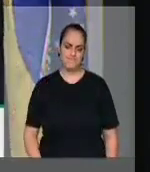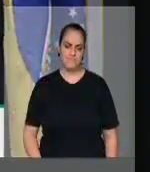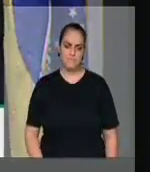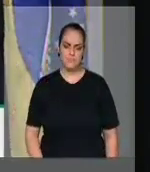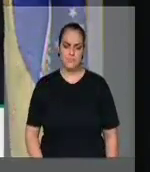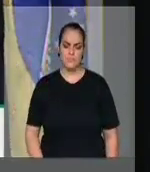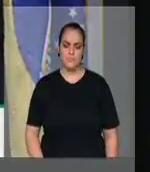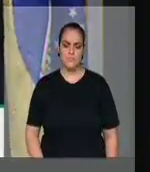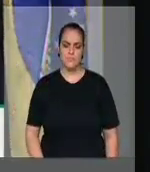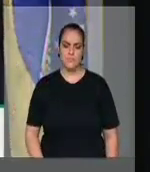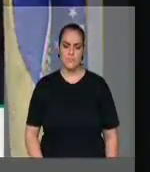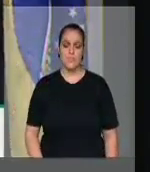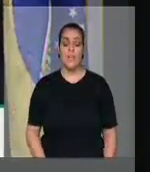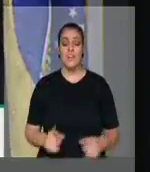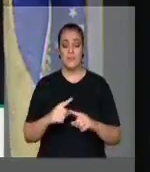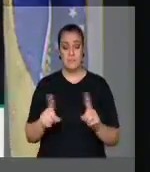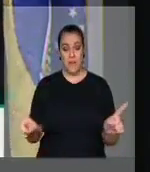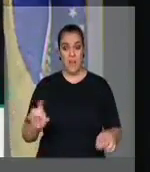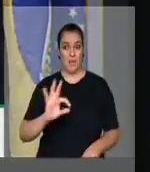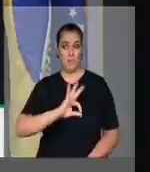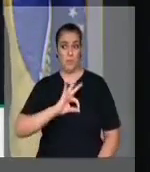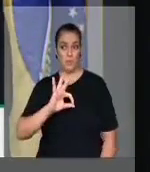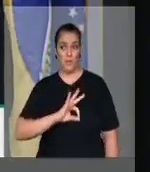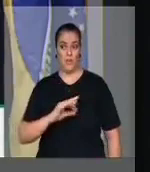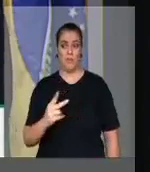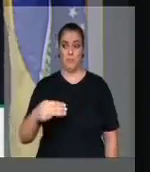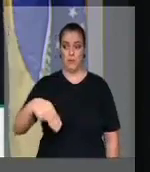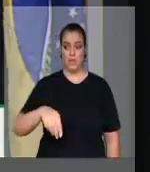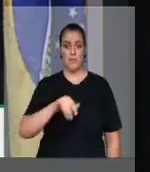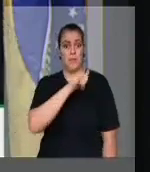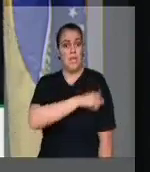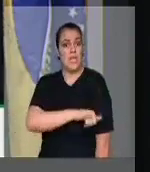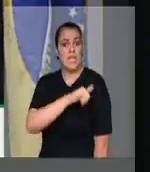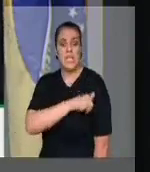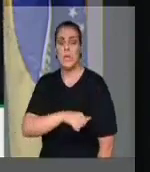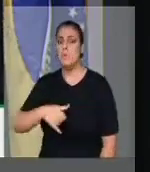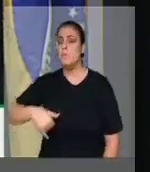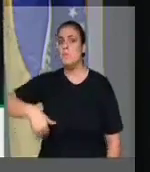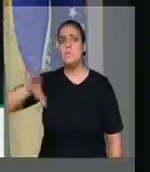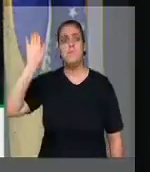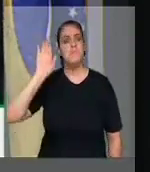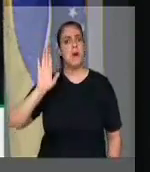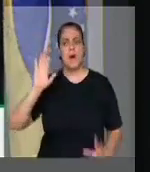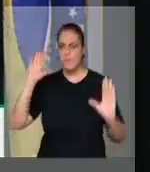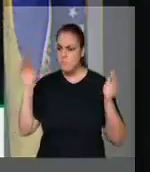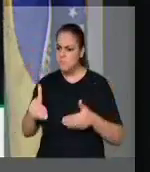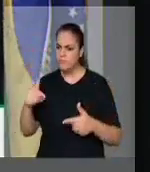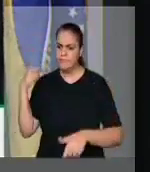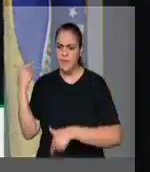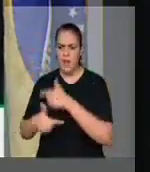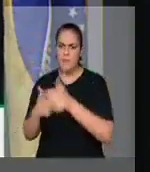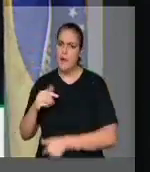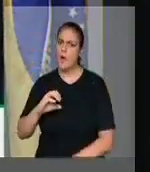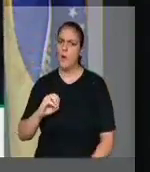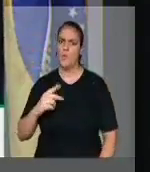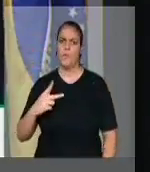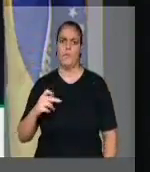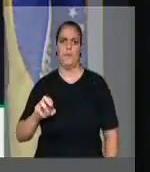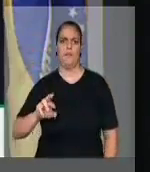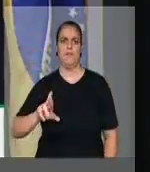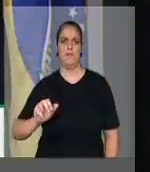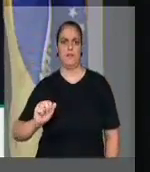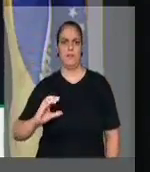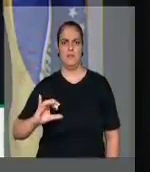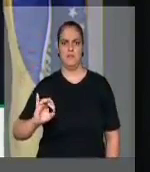que a polícia militar do Rio de Janeiro é a mais operacional do país. É verdade que